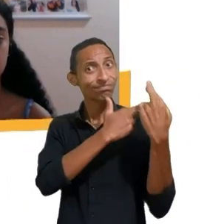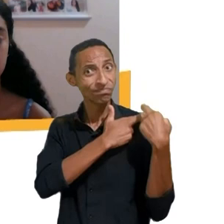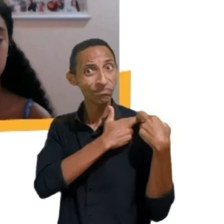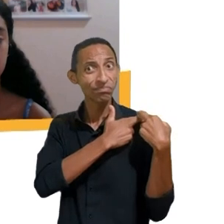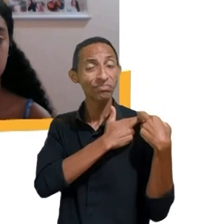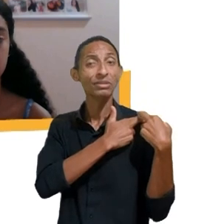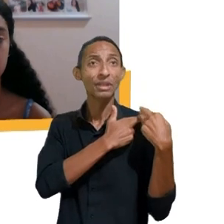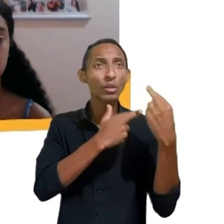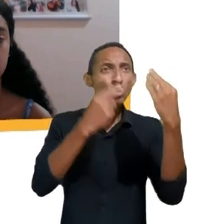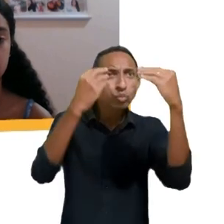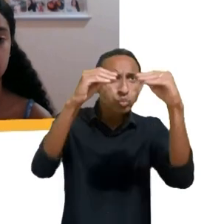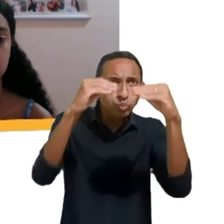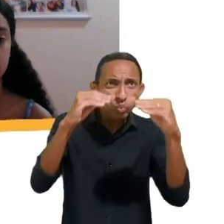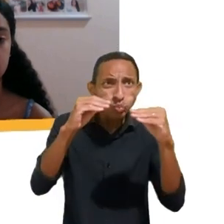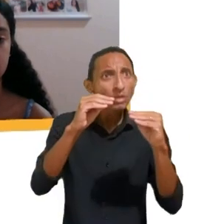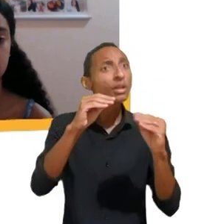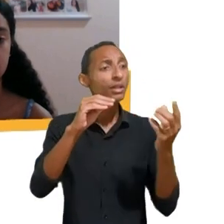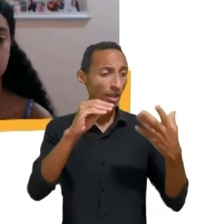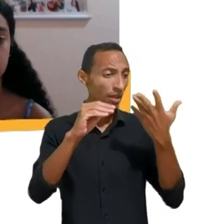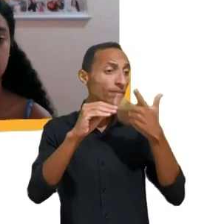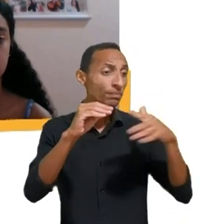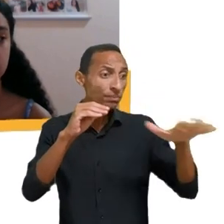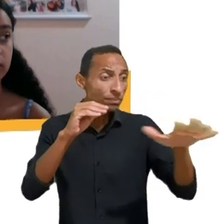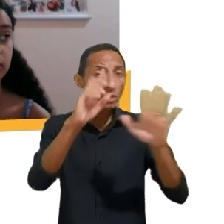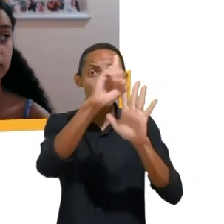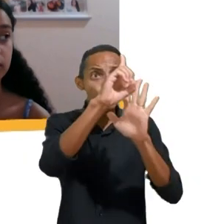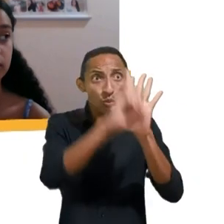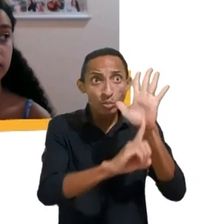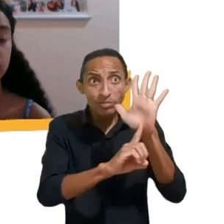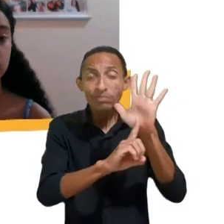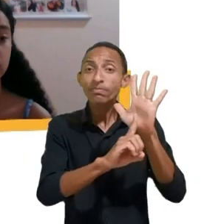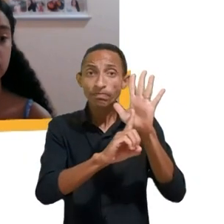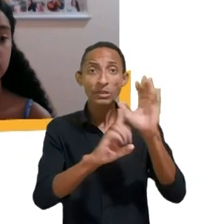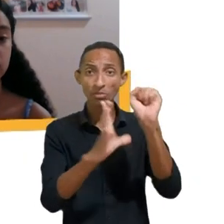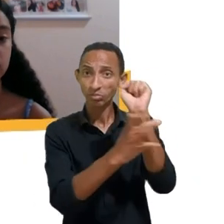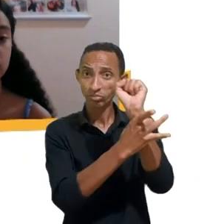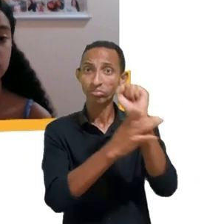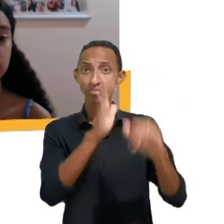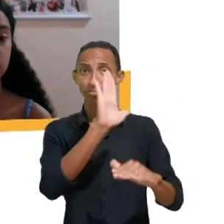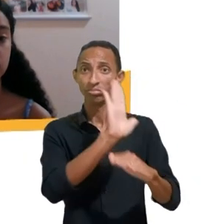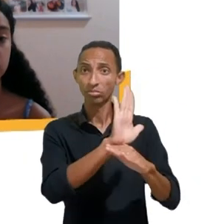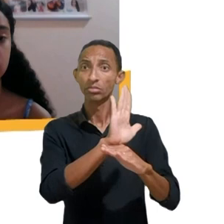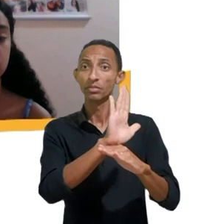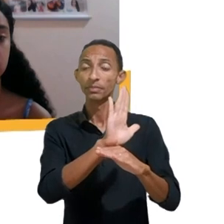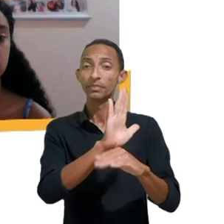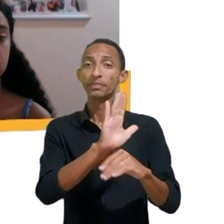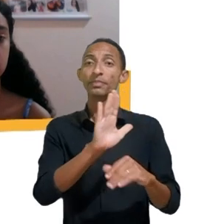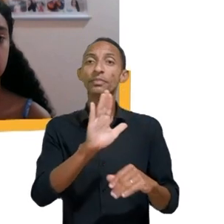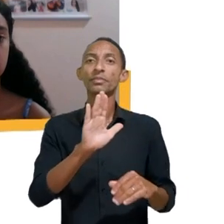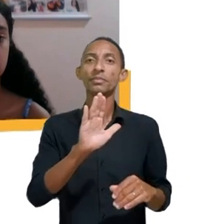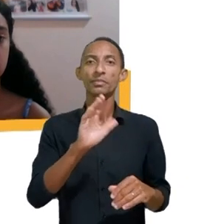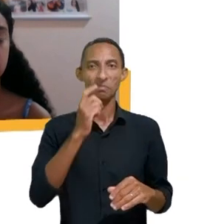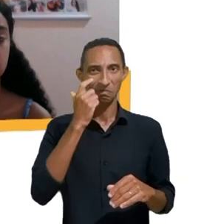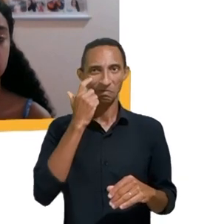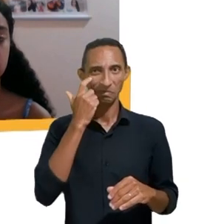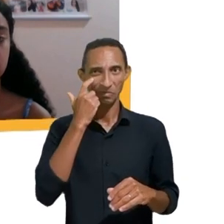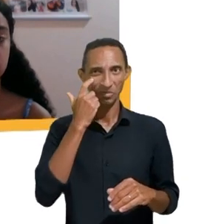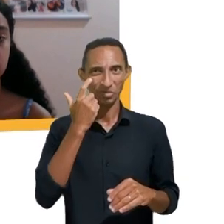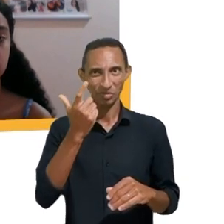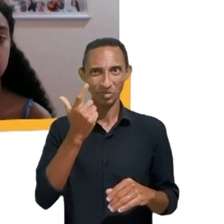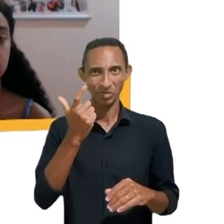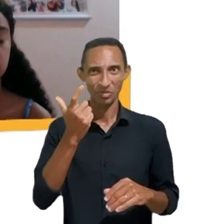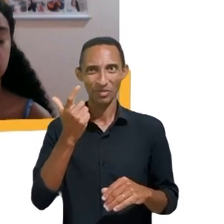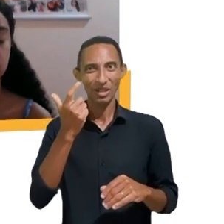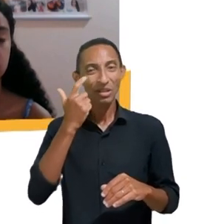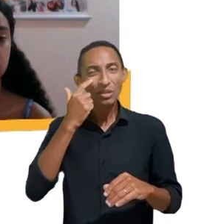direitos das crianças e adolescentes em geral. Rafael, a gente pode dizer que tem um desnível aí do ponto de vista geopolítico quando a gente olha